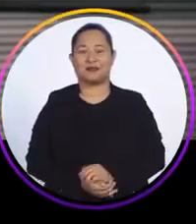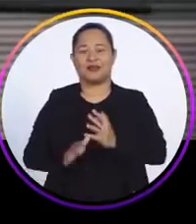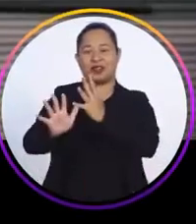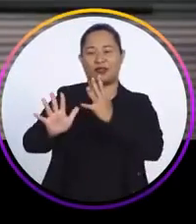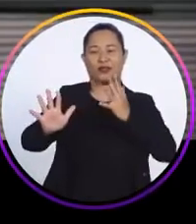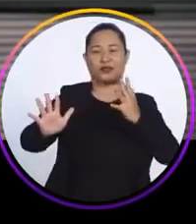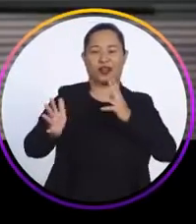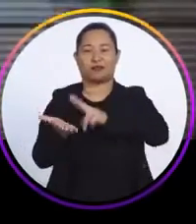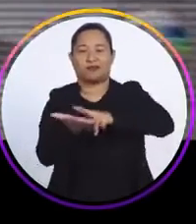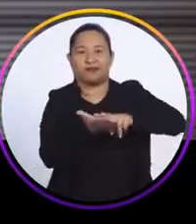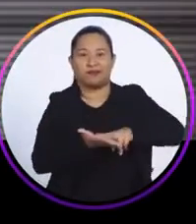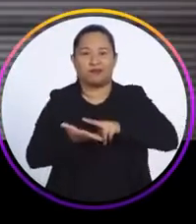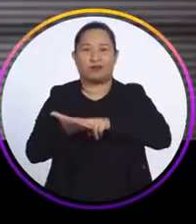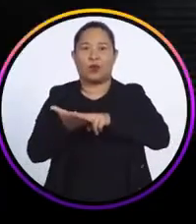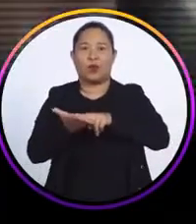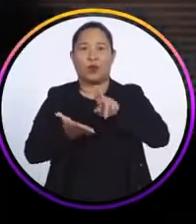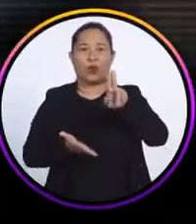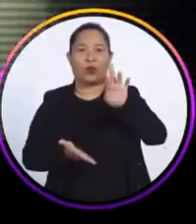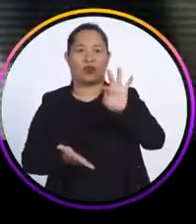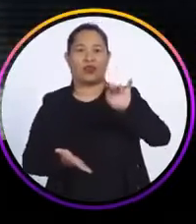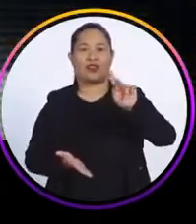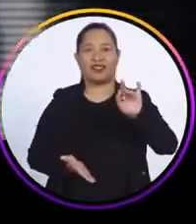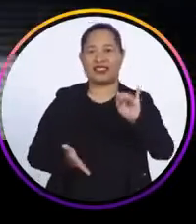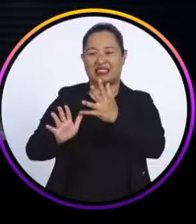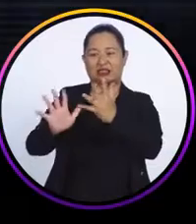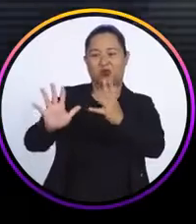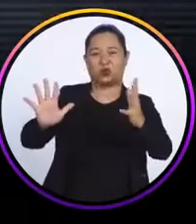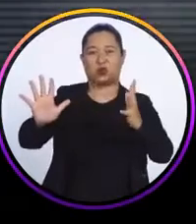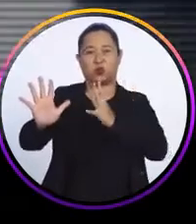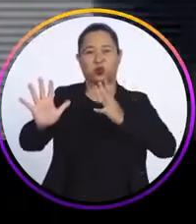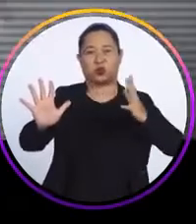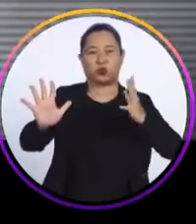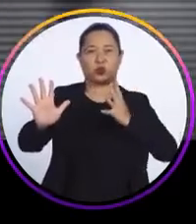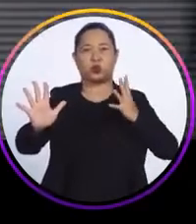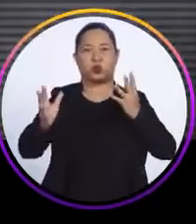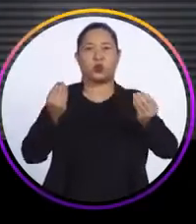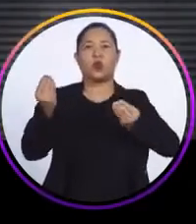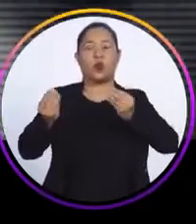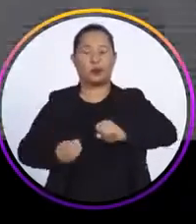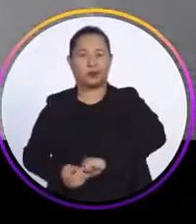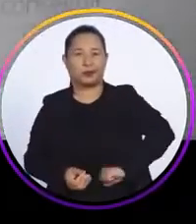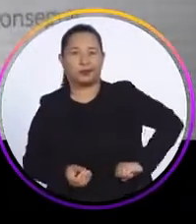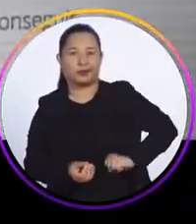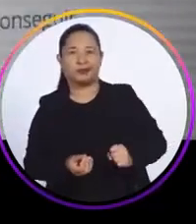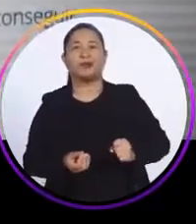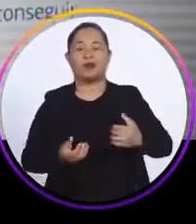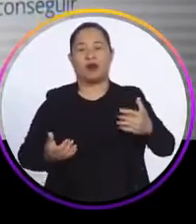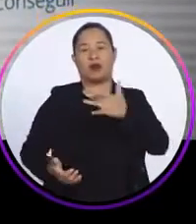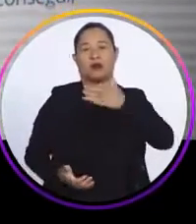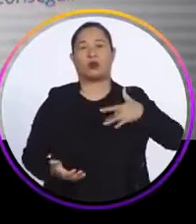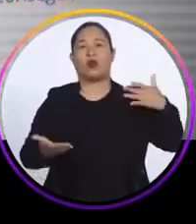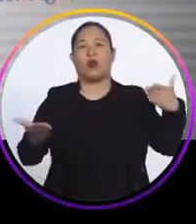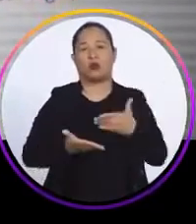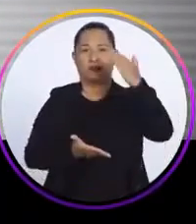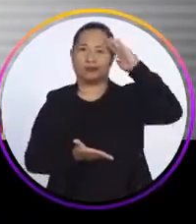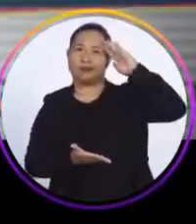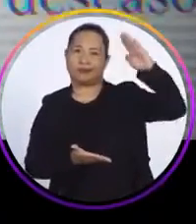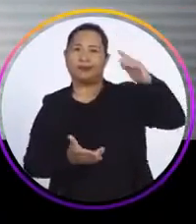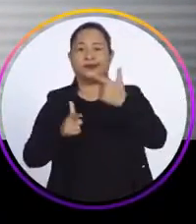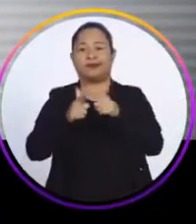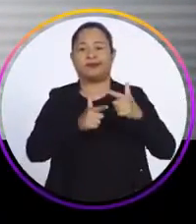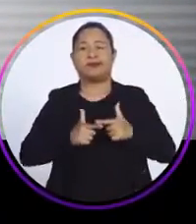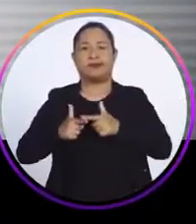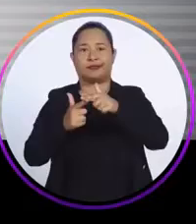espera por um leito de UTI. Olha o tamanho da fila pra marcar um exame de ultrassomografia. A saúde hoje é o